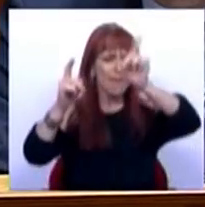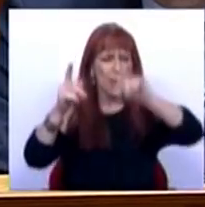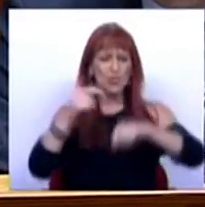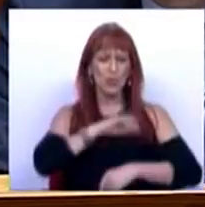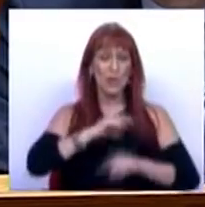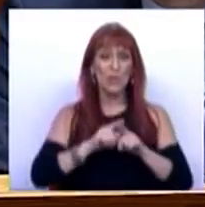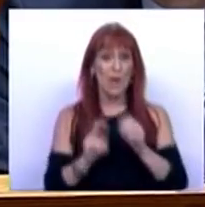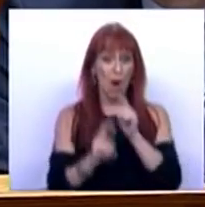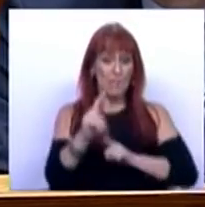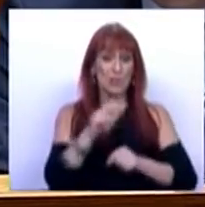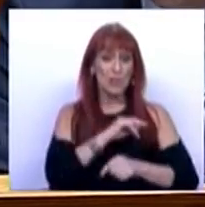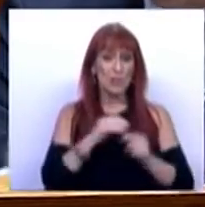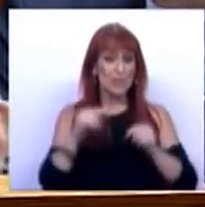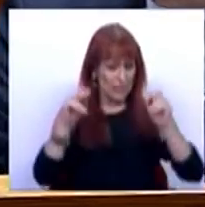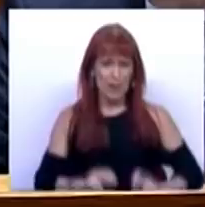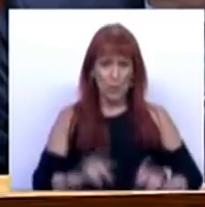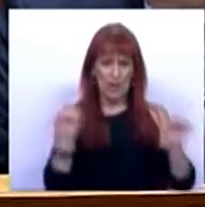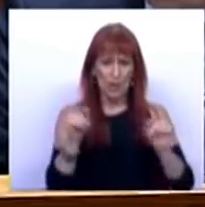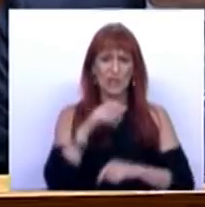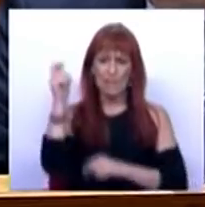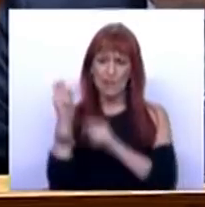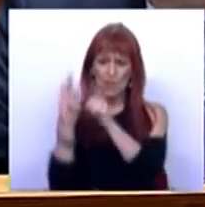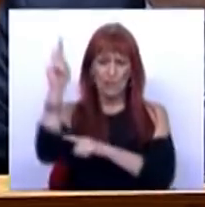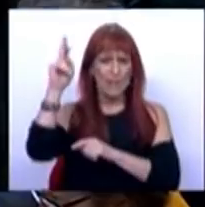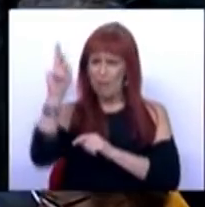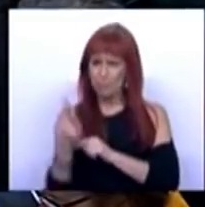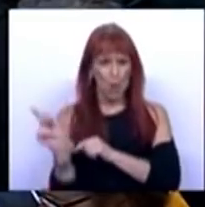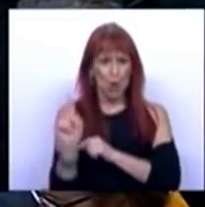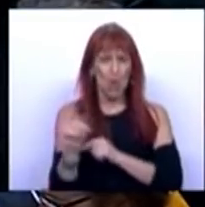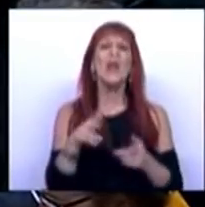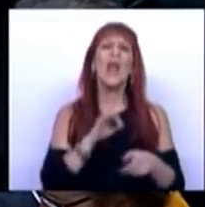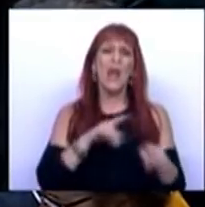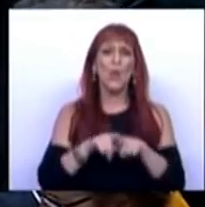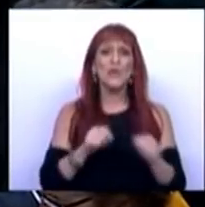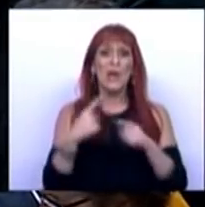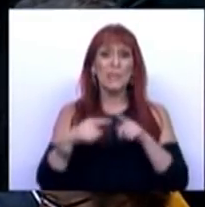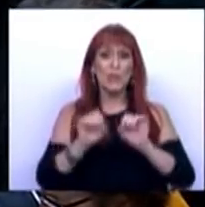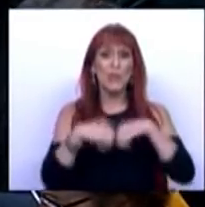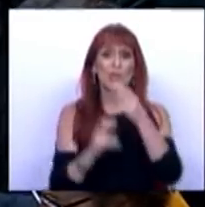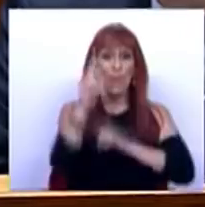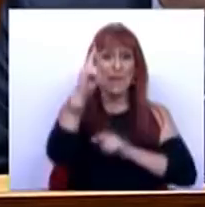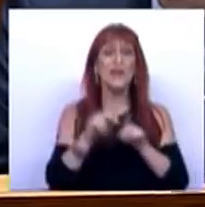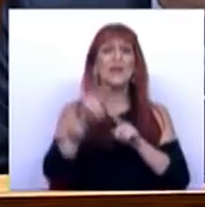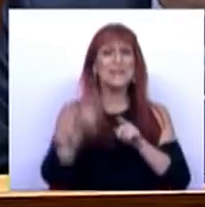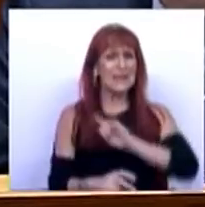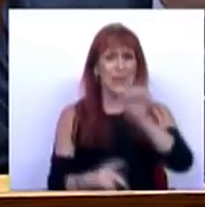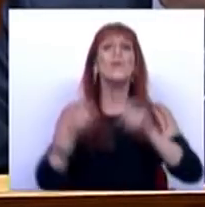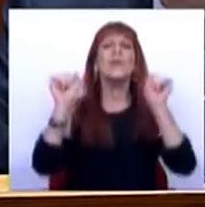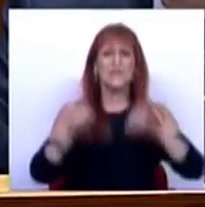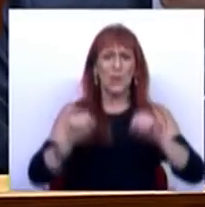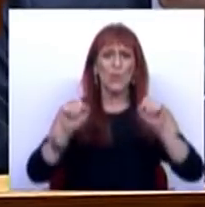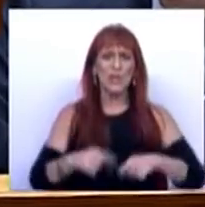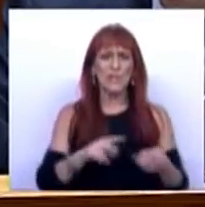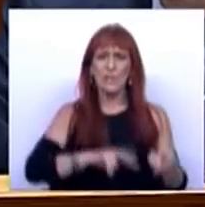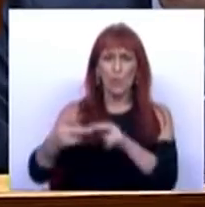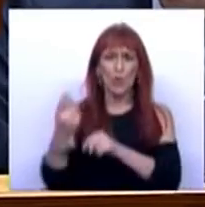os salários vão aumentar, os salários não vão diminuir, as preceções vão aumentar, não vão diminuir, as preceções sociais vão aumentar, não vão diminuir. Sim, e as transferências